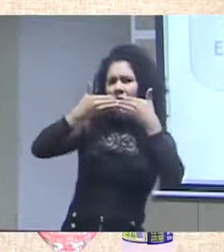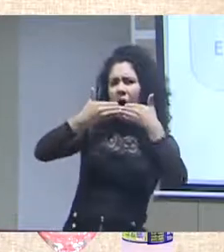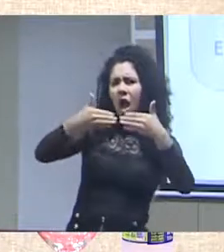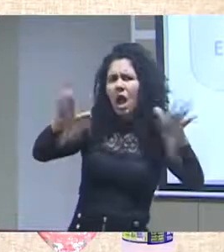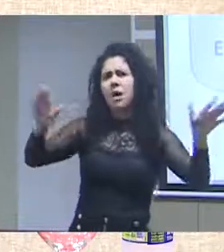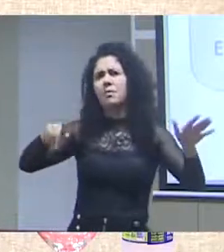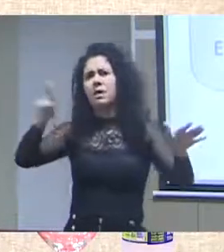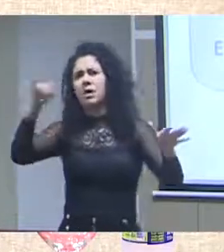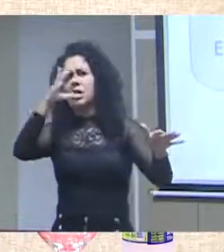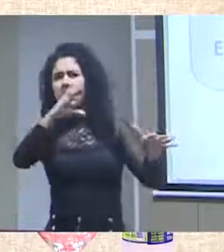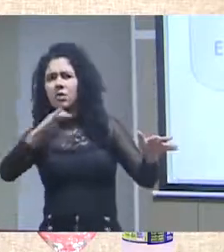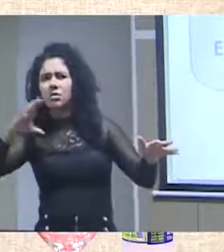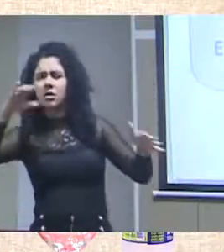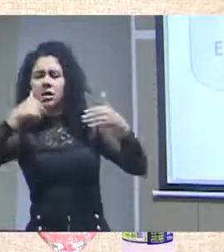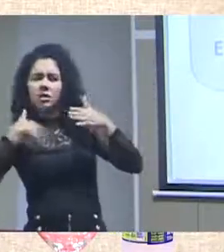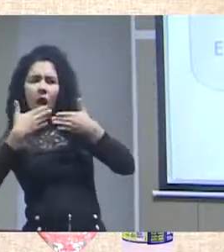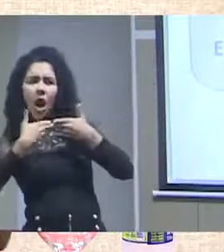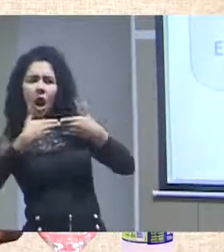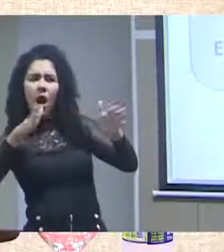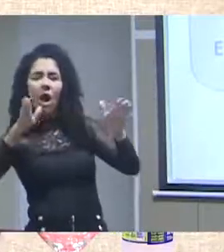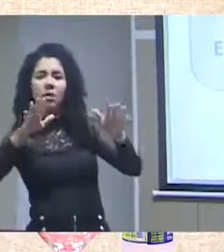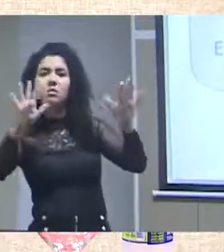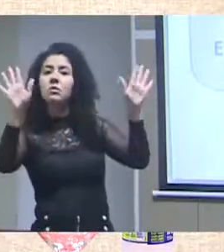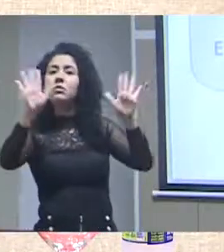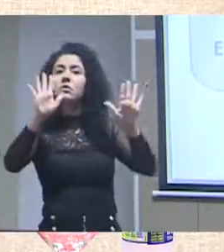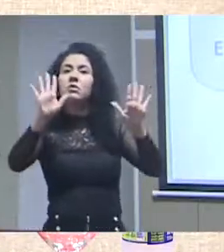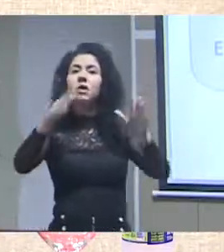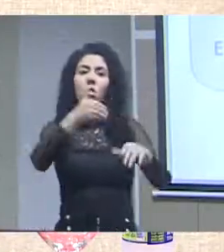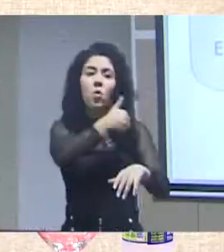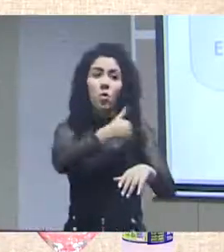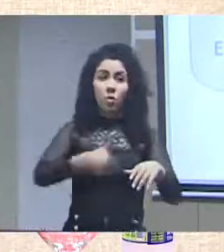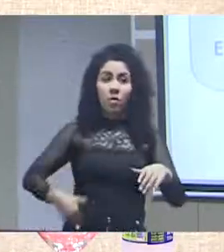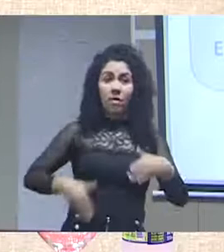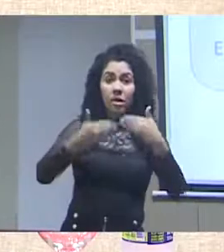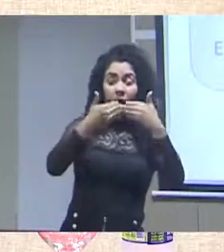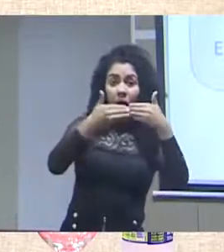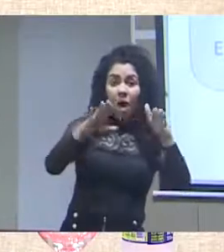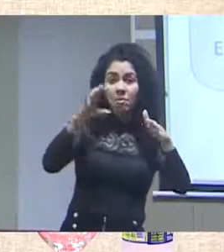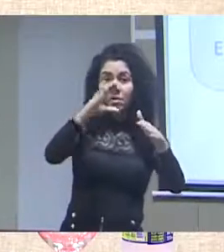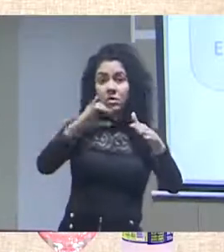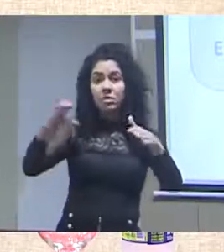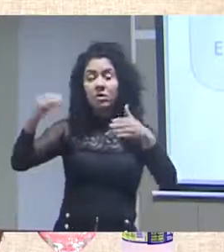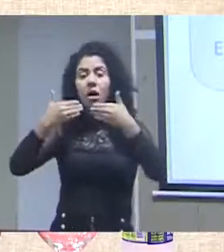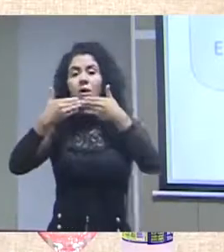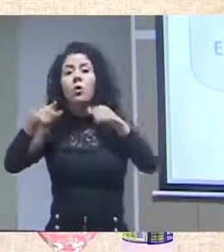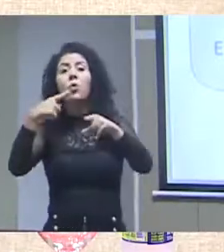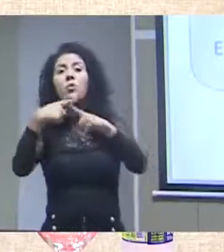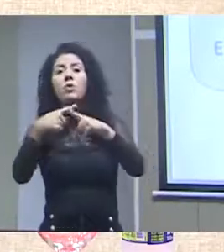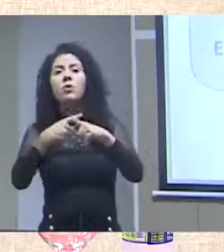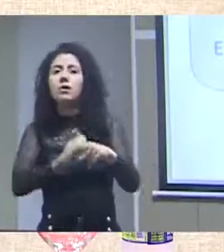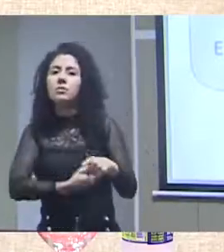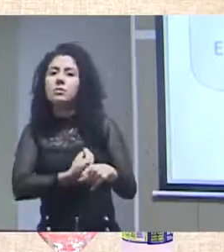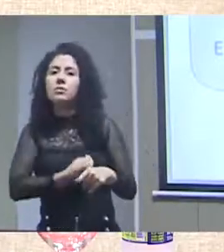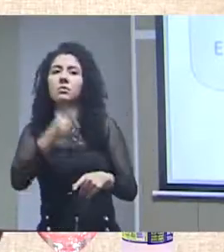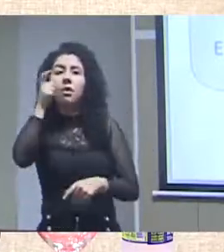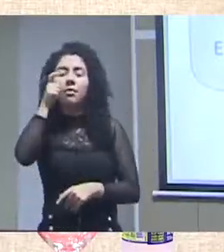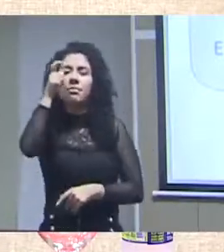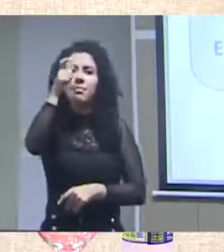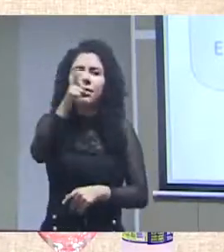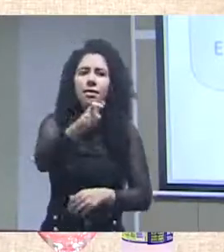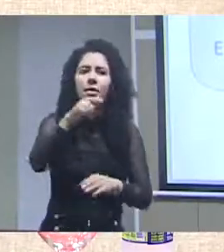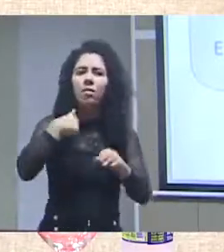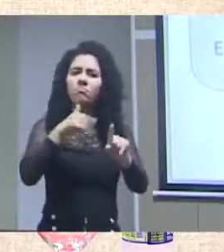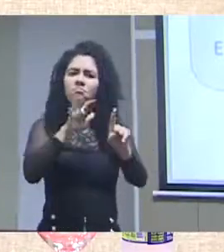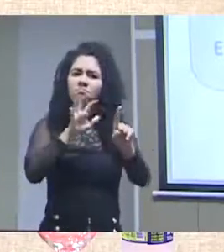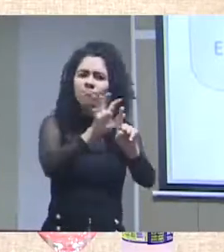só se abre, a ciência só se abre porque existem interesses, pressões, movimentos na sociedade